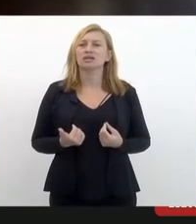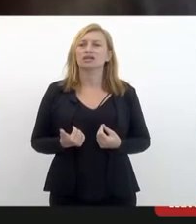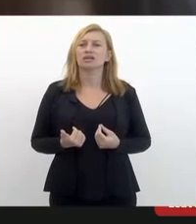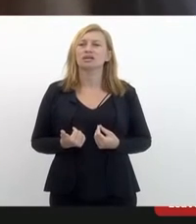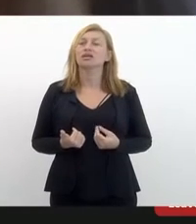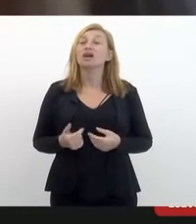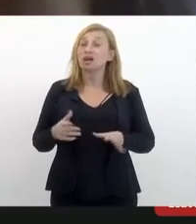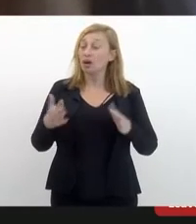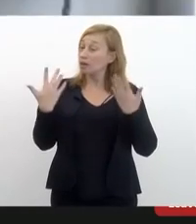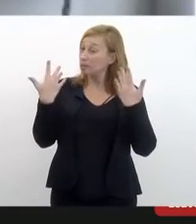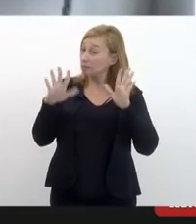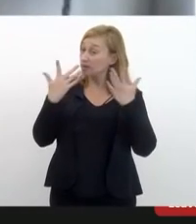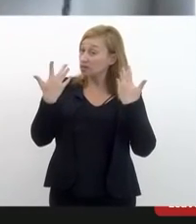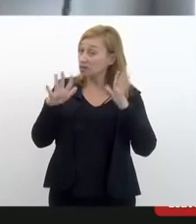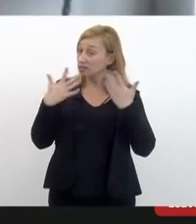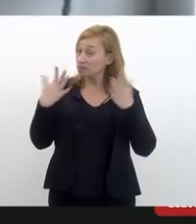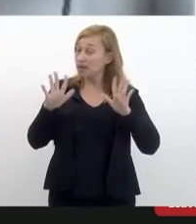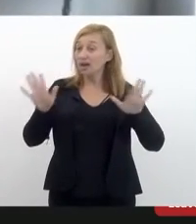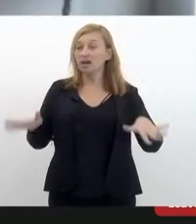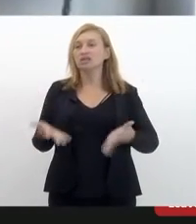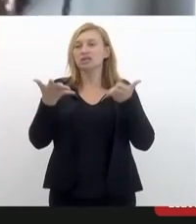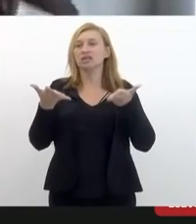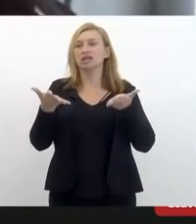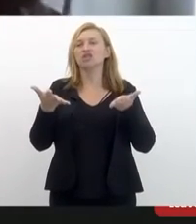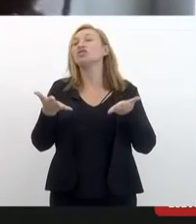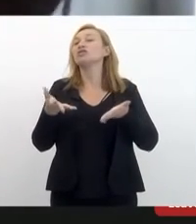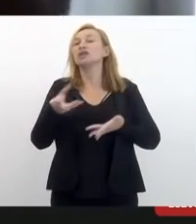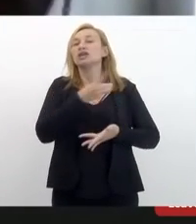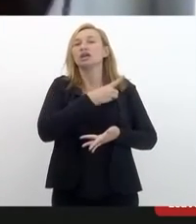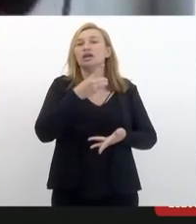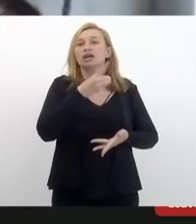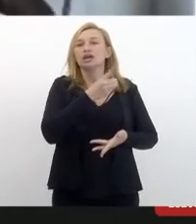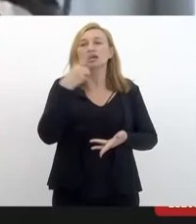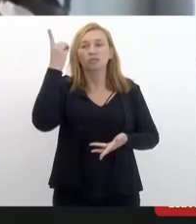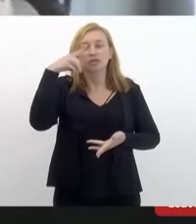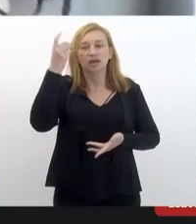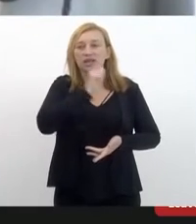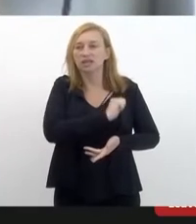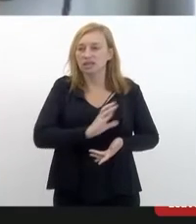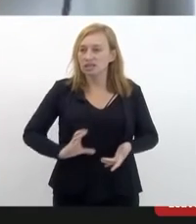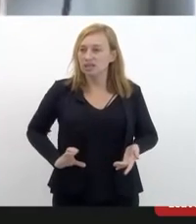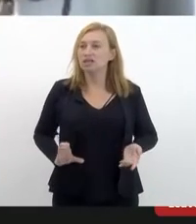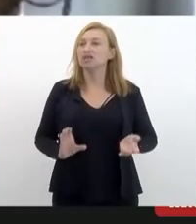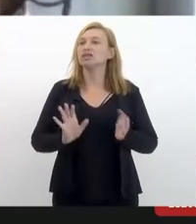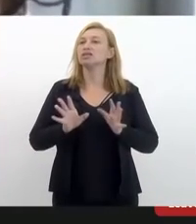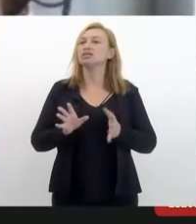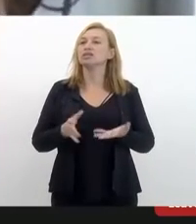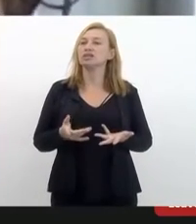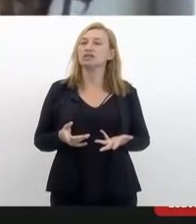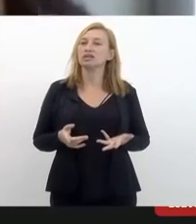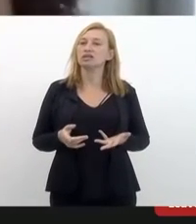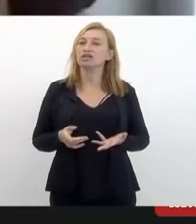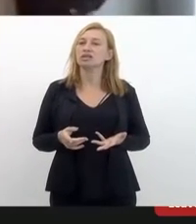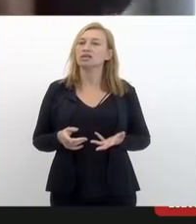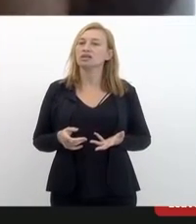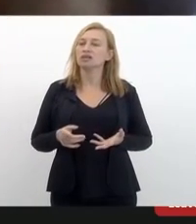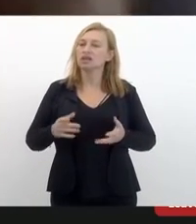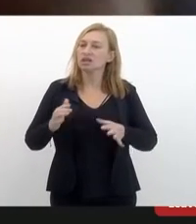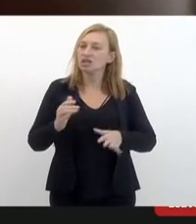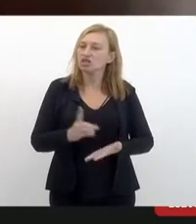de pé a iniciativa do deputado André Siliano, que vem dar mais